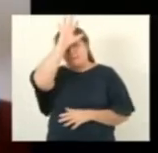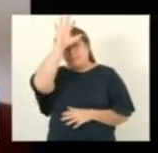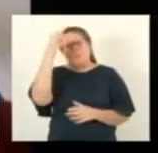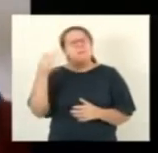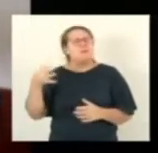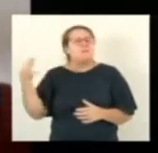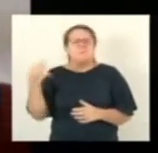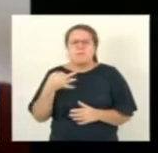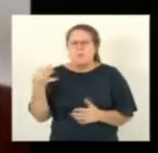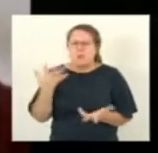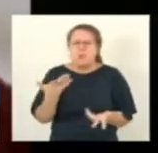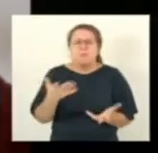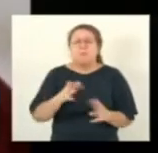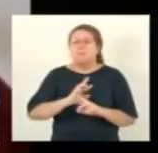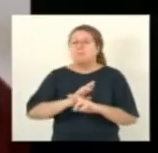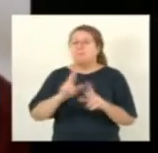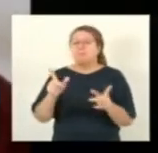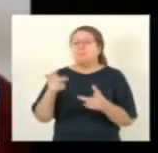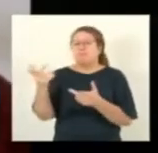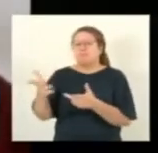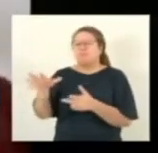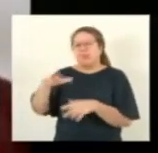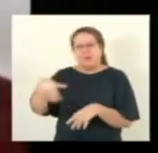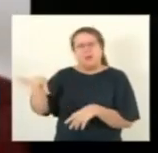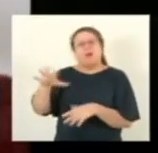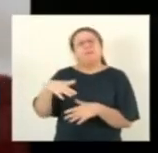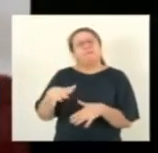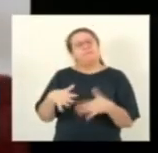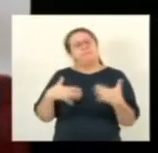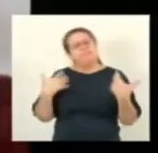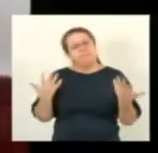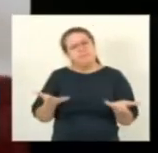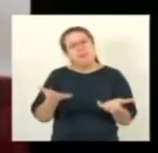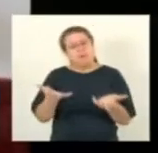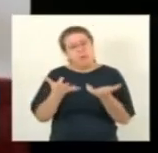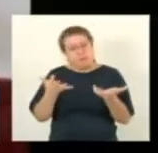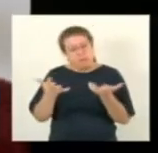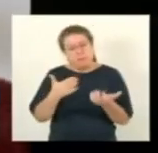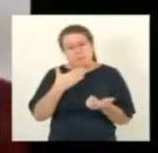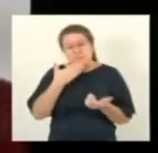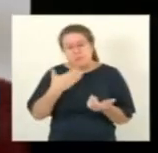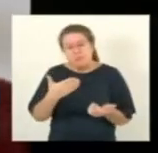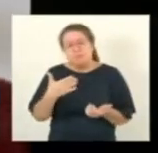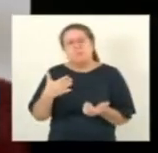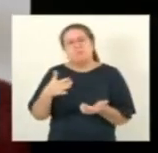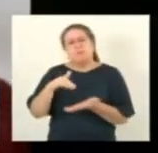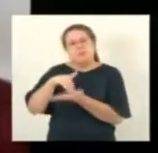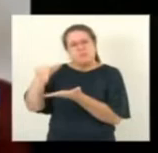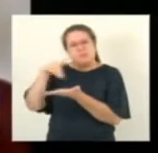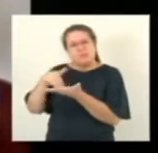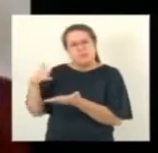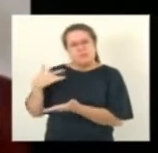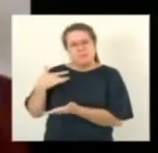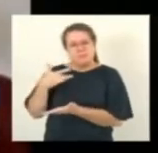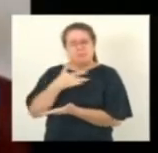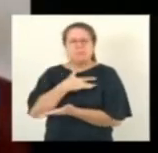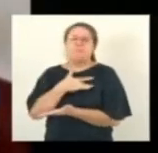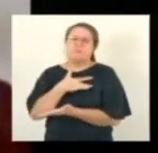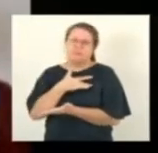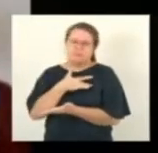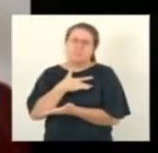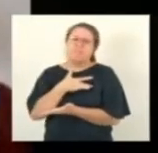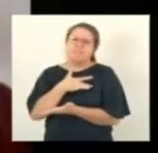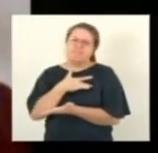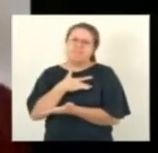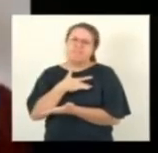ali trabalham. Então, nós queremos aqui fazer novamente um apelo ao seu secretário da Saúde. vamos